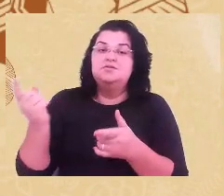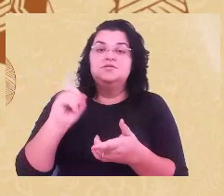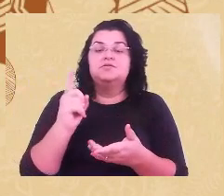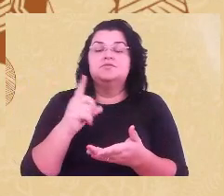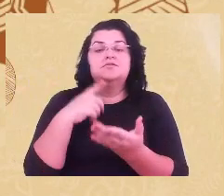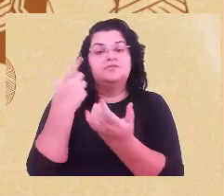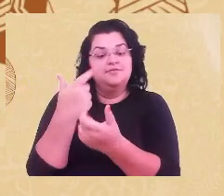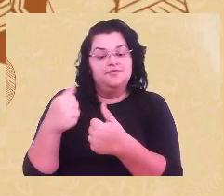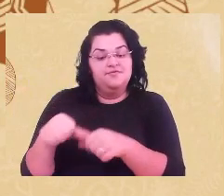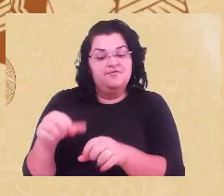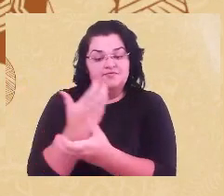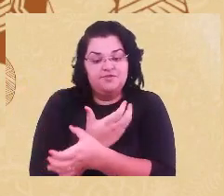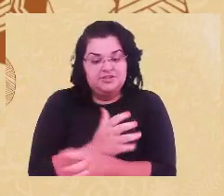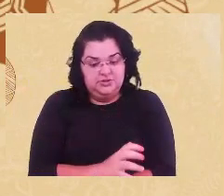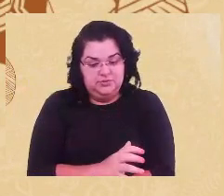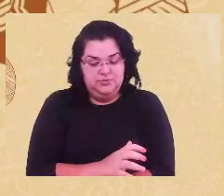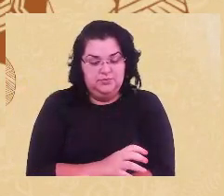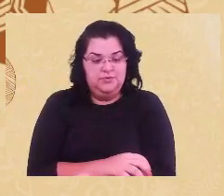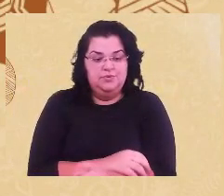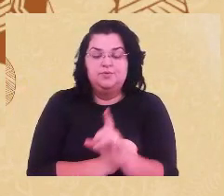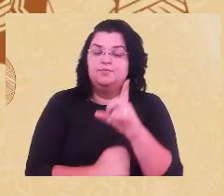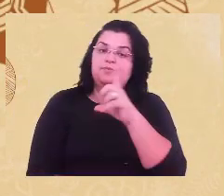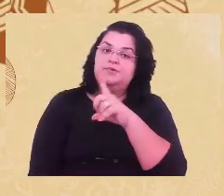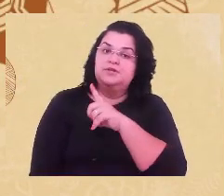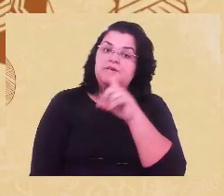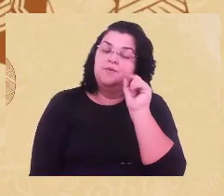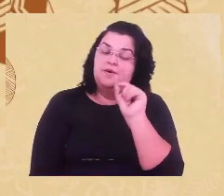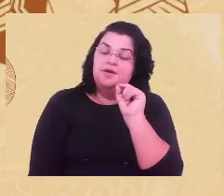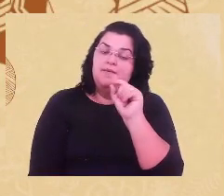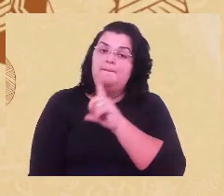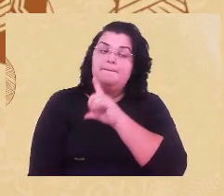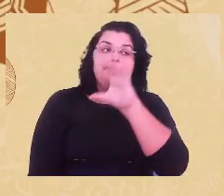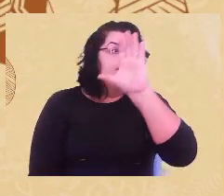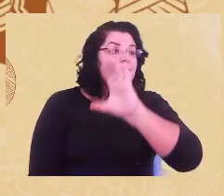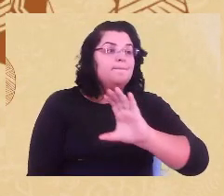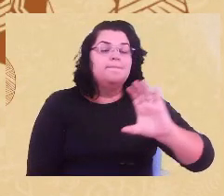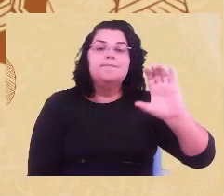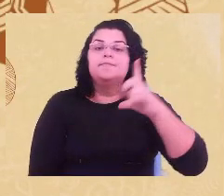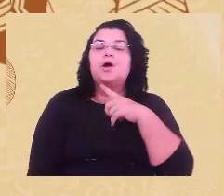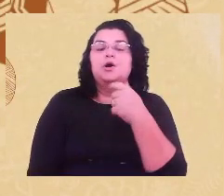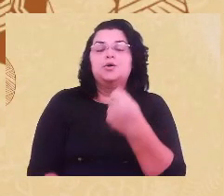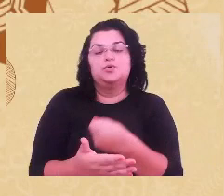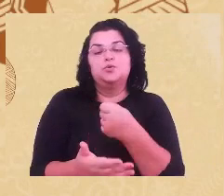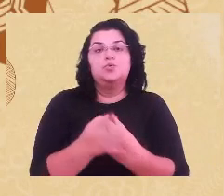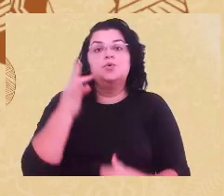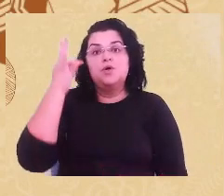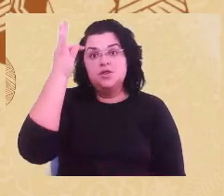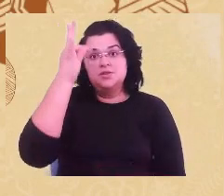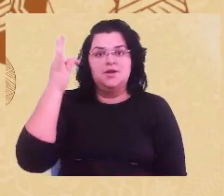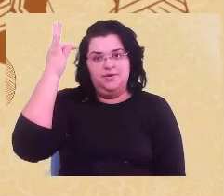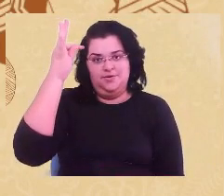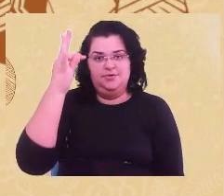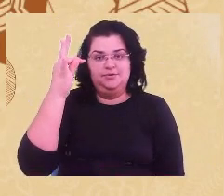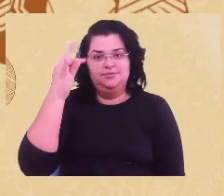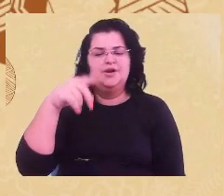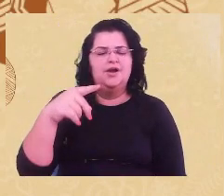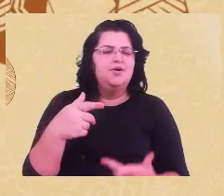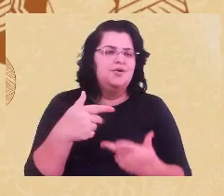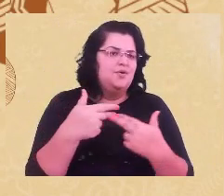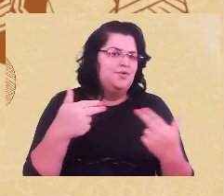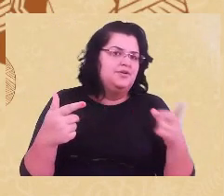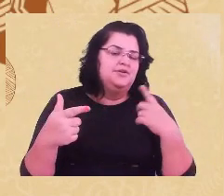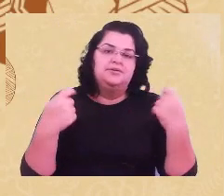armadilha de que descolonização não há rigor teórico. Essa é algo que a gente precisa